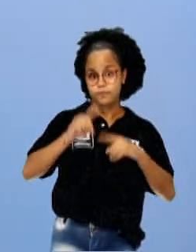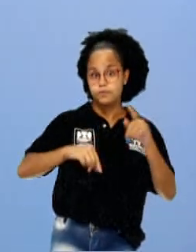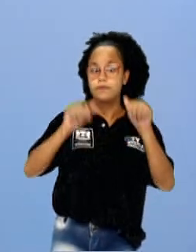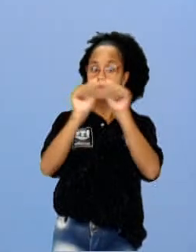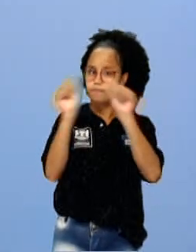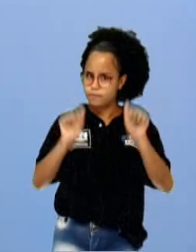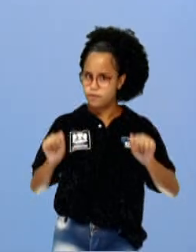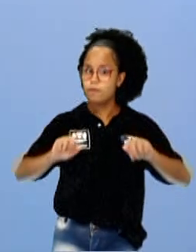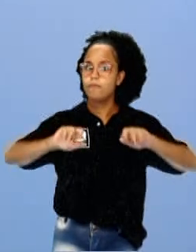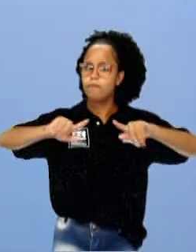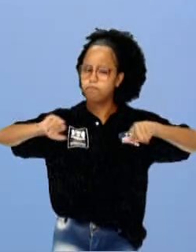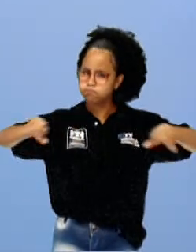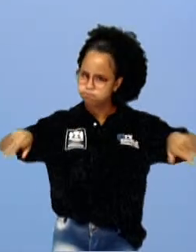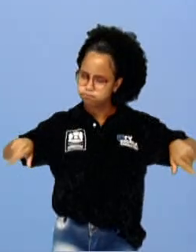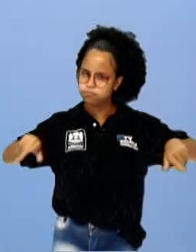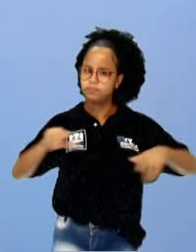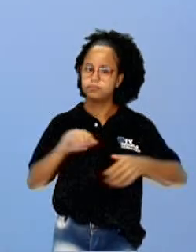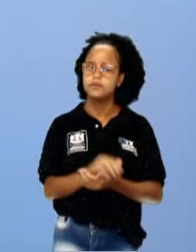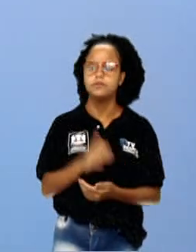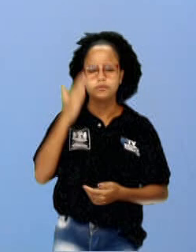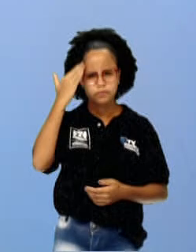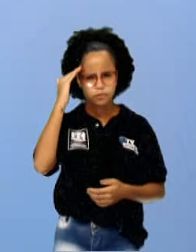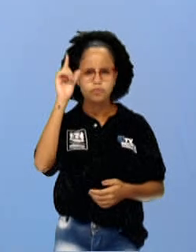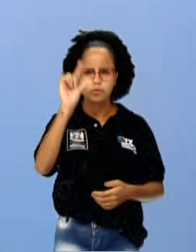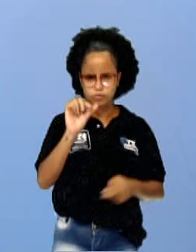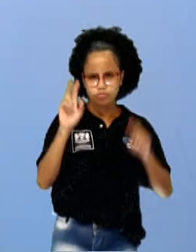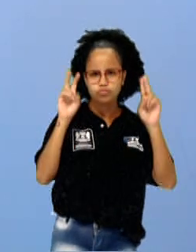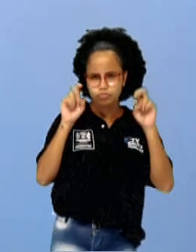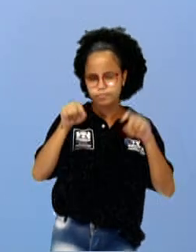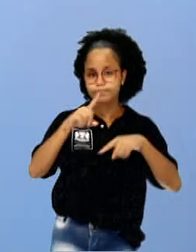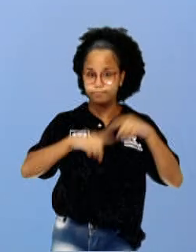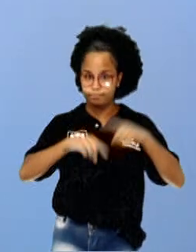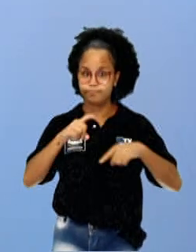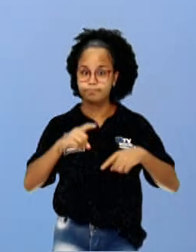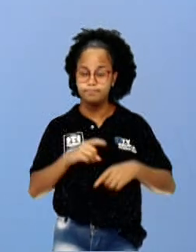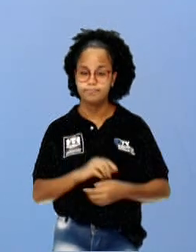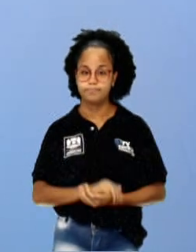é diversa. E a gente vai entender um pouquinho sobre essa materialidade.